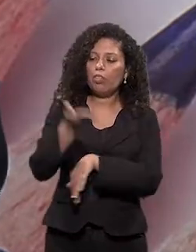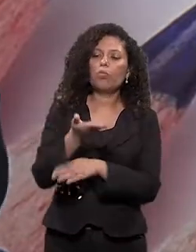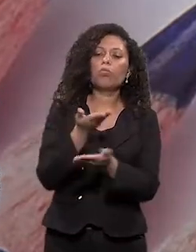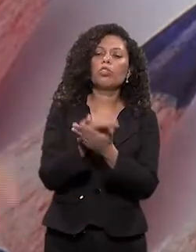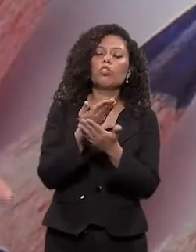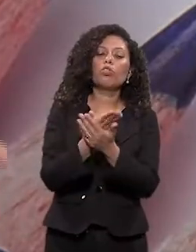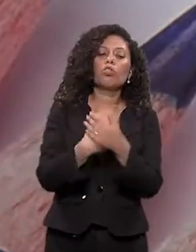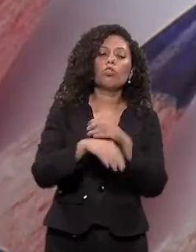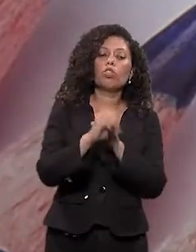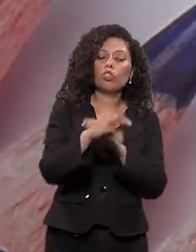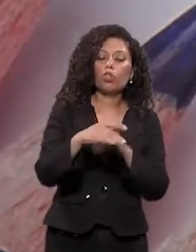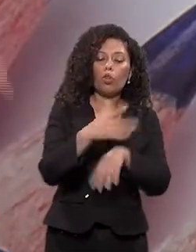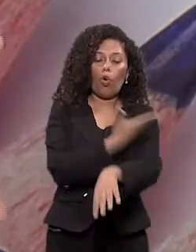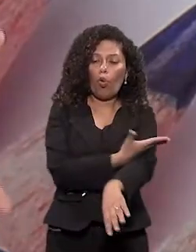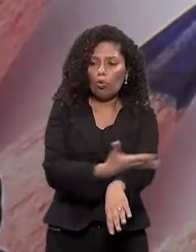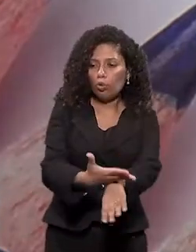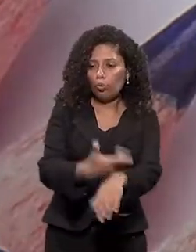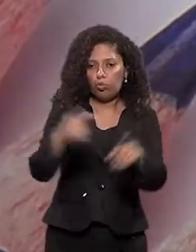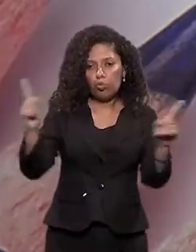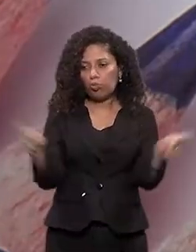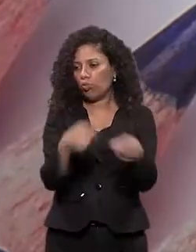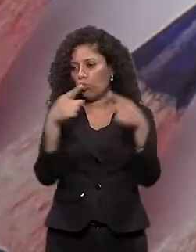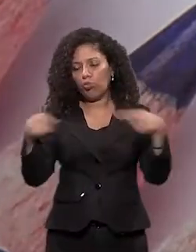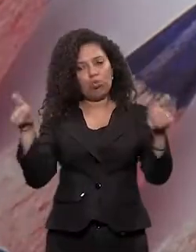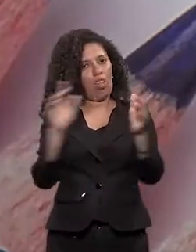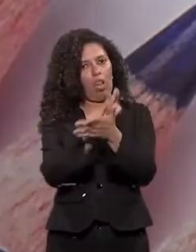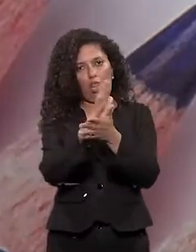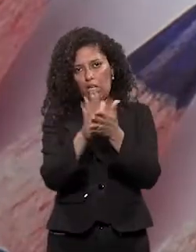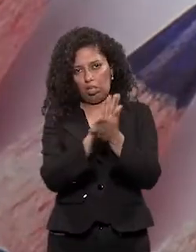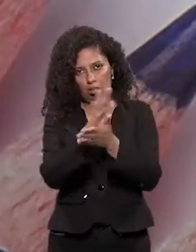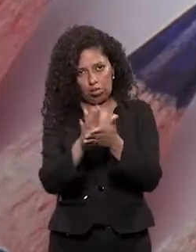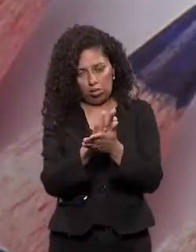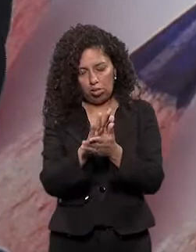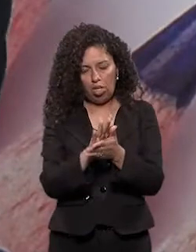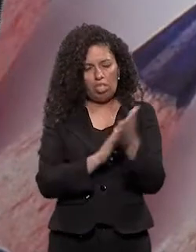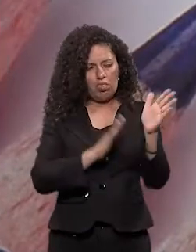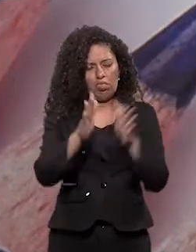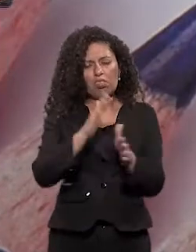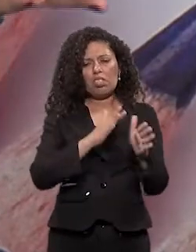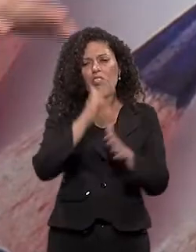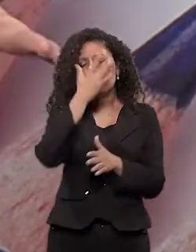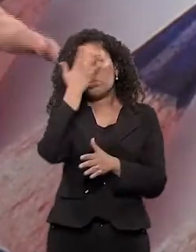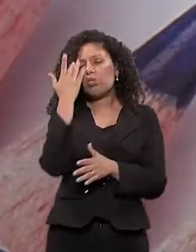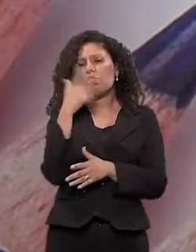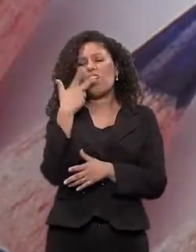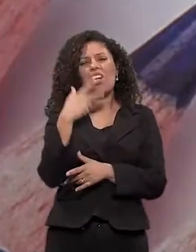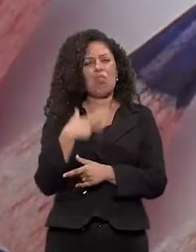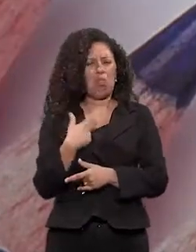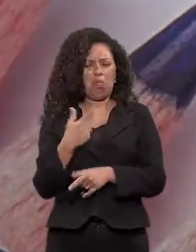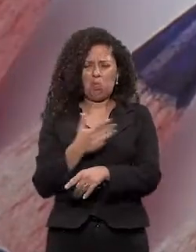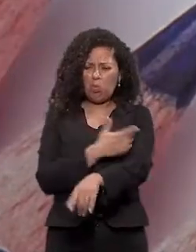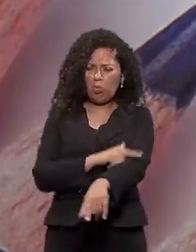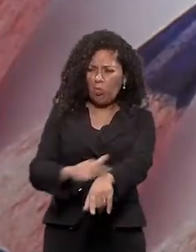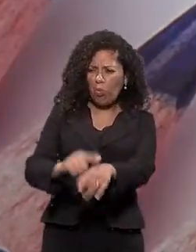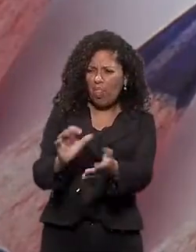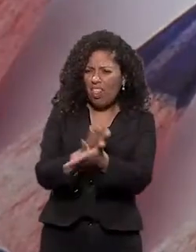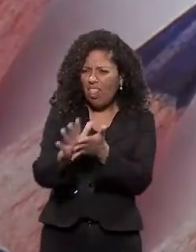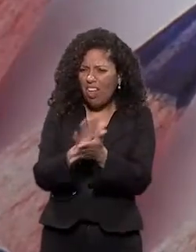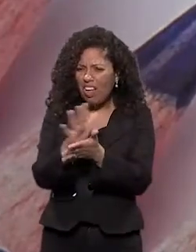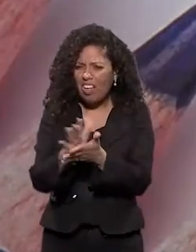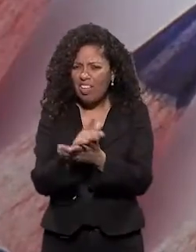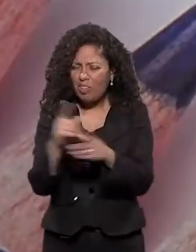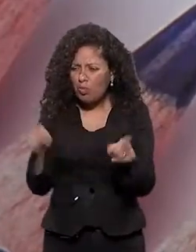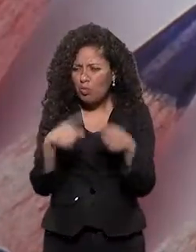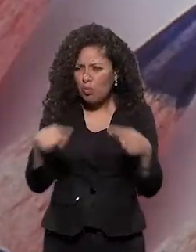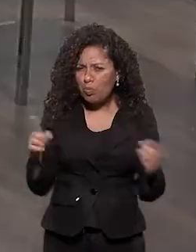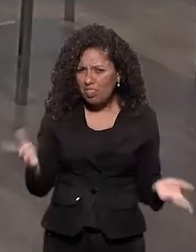que não tá acostumada com música, e as pessoas vão de casa, de repente, podem falar assim, mas como não acostumadas com música, né? Eu já ouvi algumas